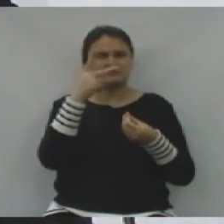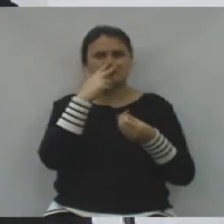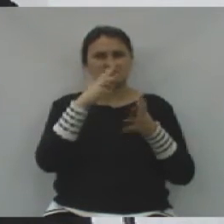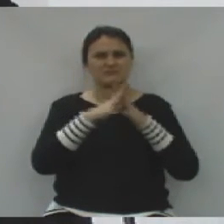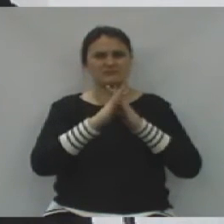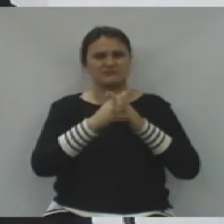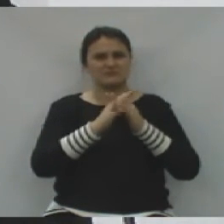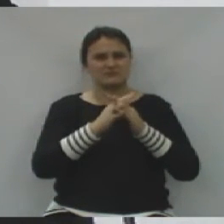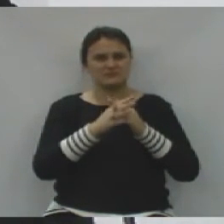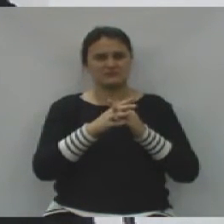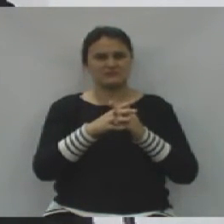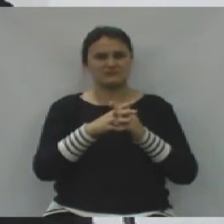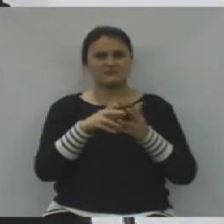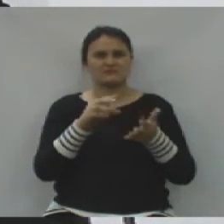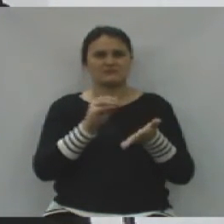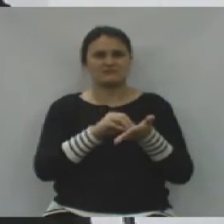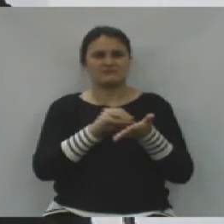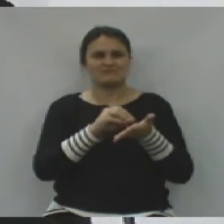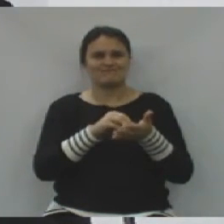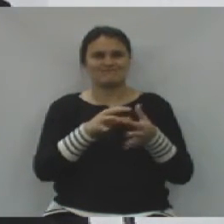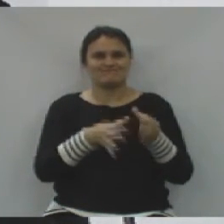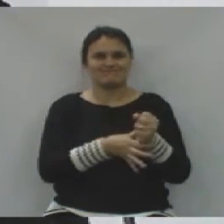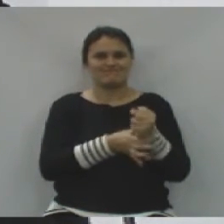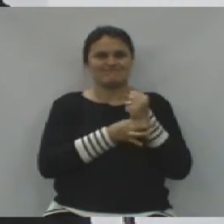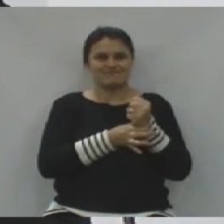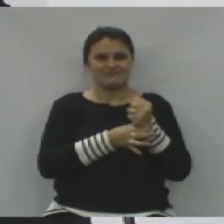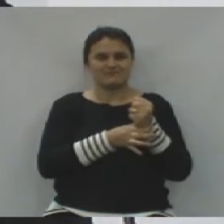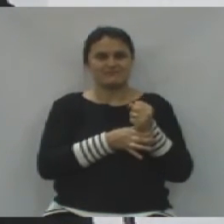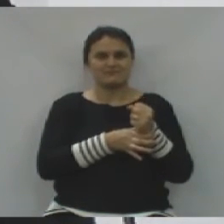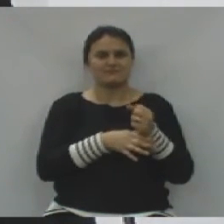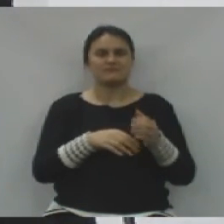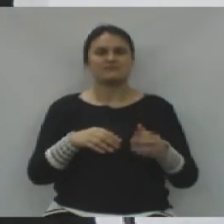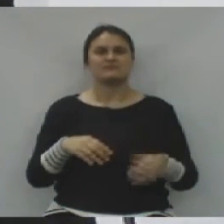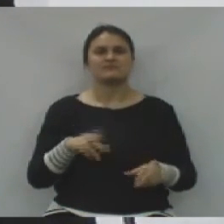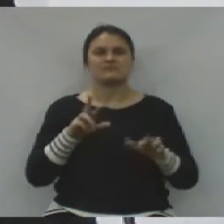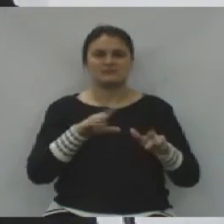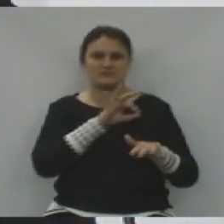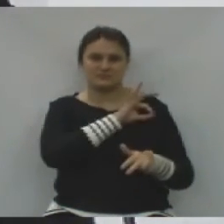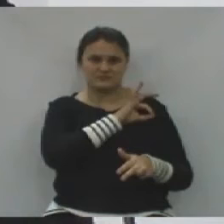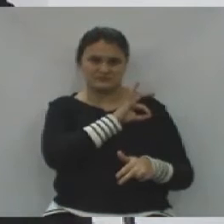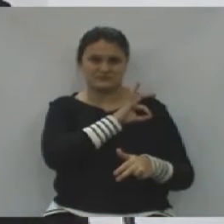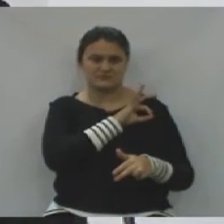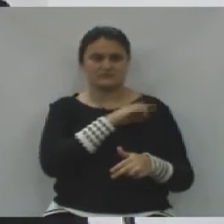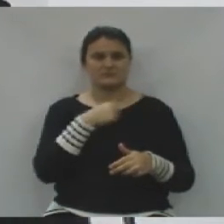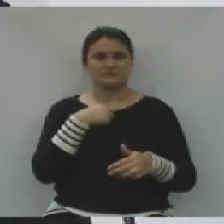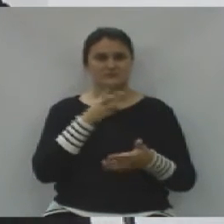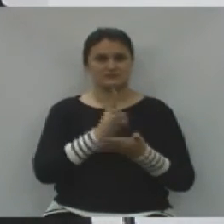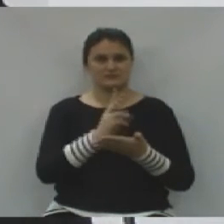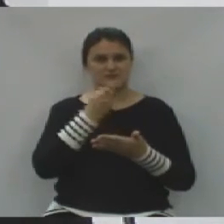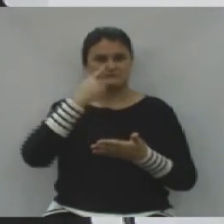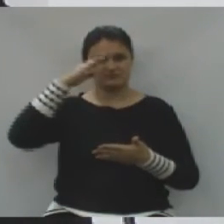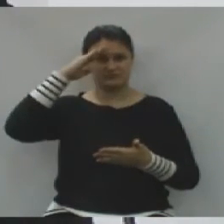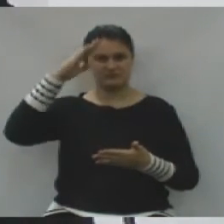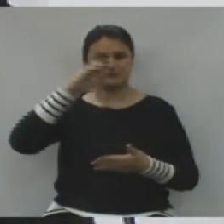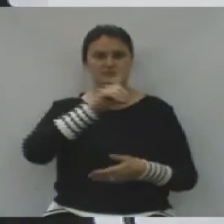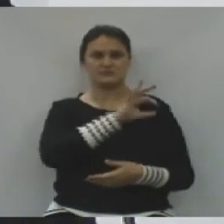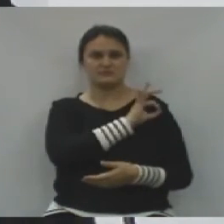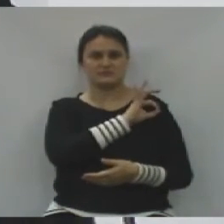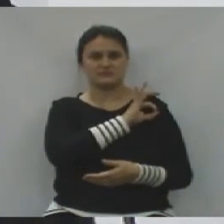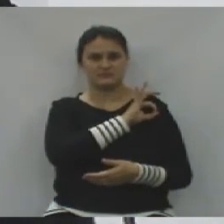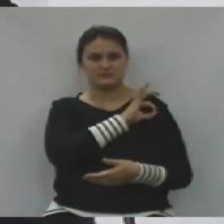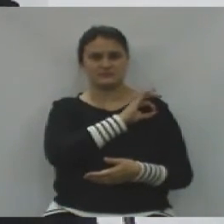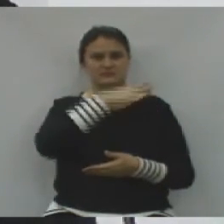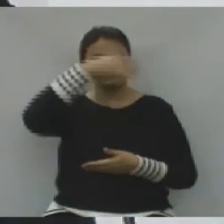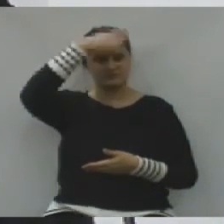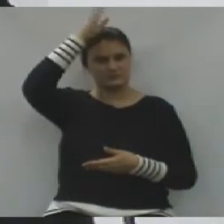desorganizando, desestabilizando as instituições organizadas. Como sempre digo, é o exército, é a polícia, é o